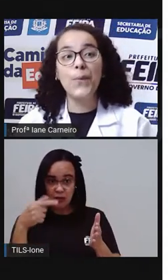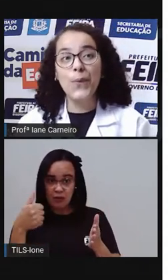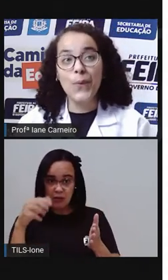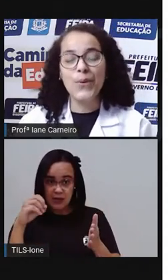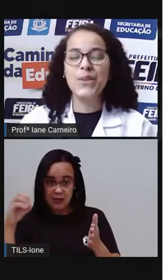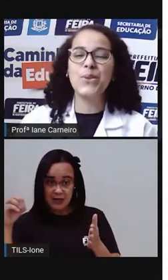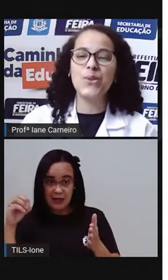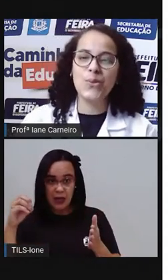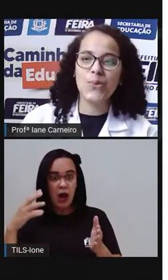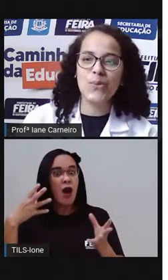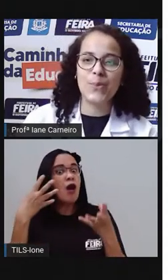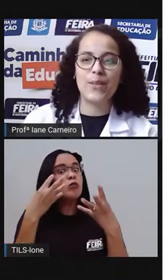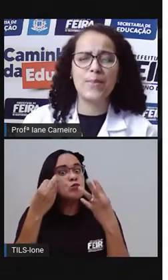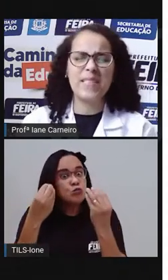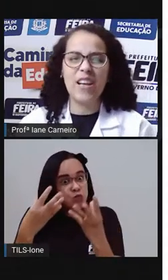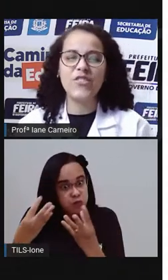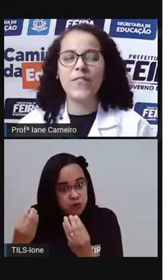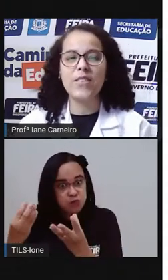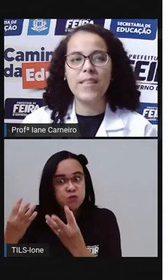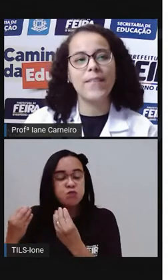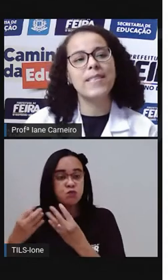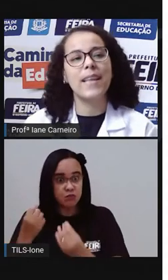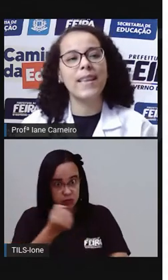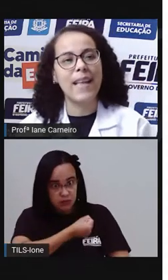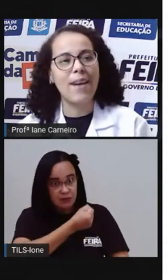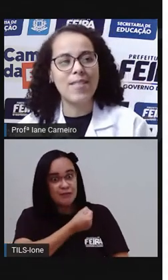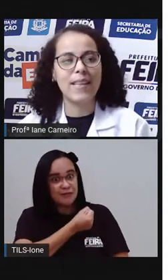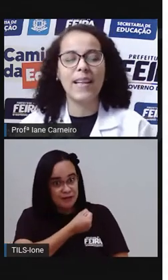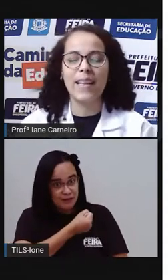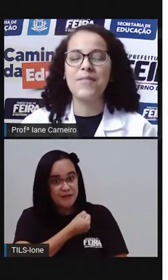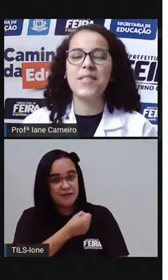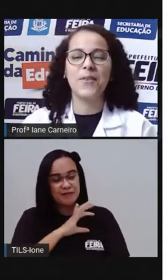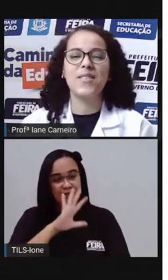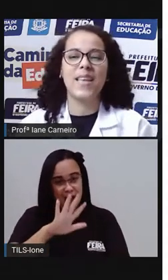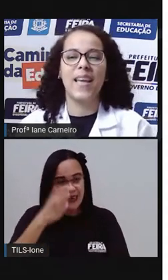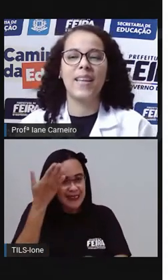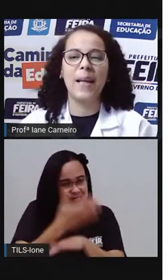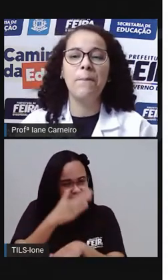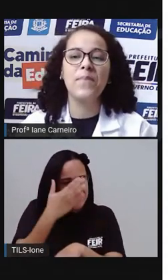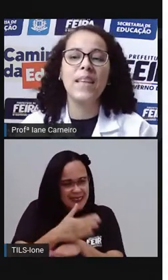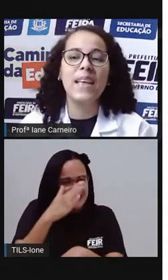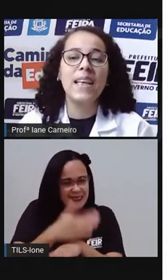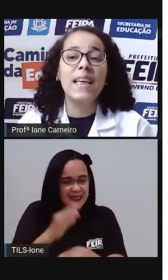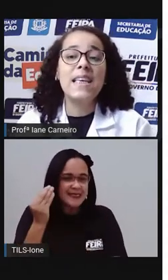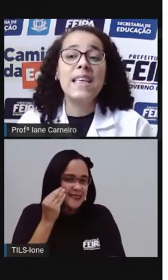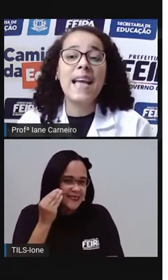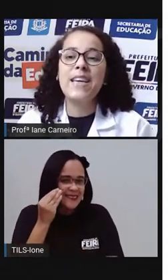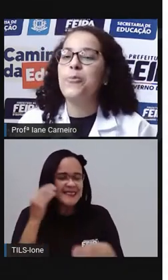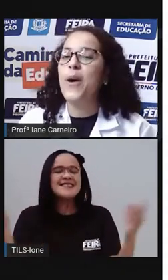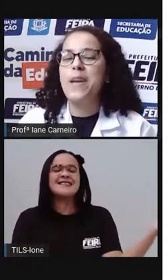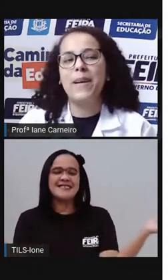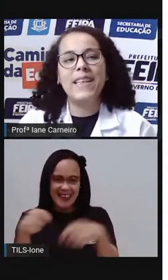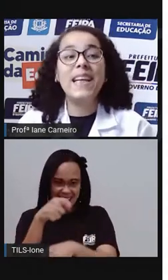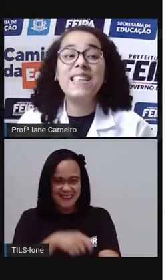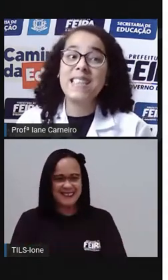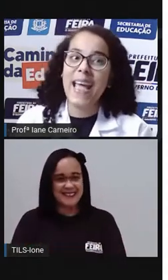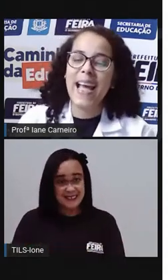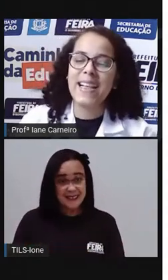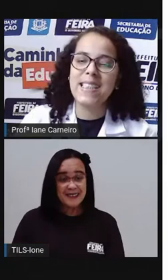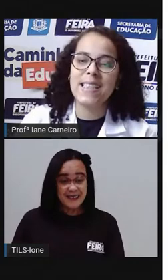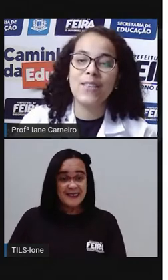são muitos números. Mas acho que você tentar, você treinar, você consegue, né? E aí, o poema